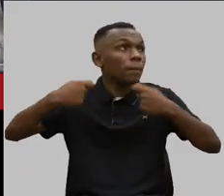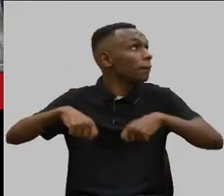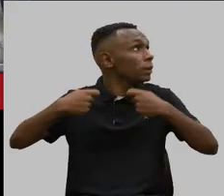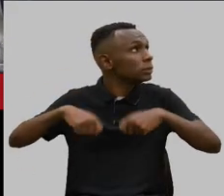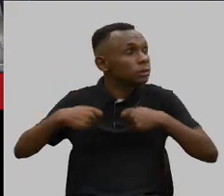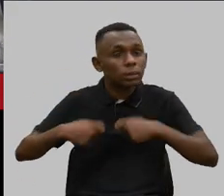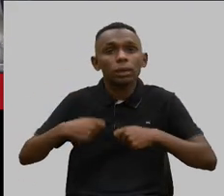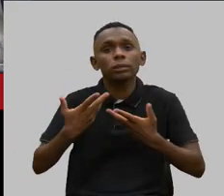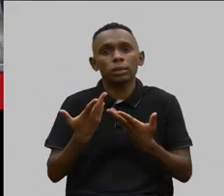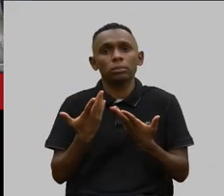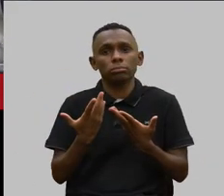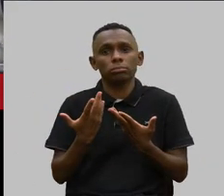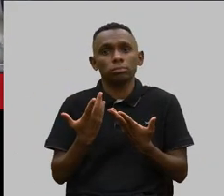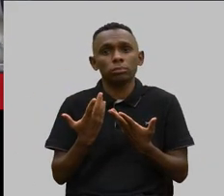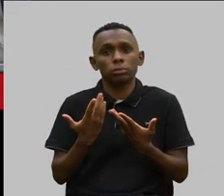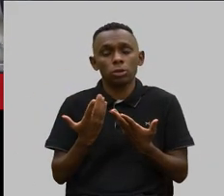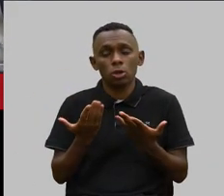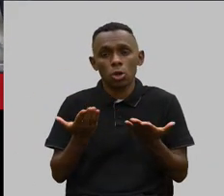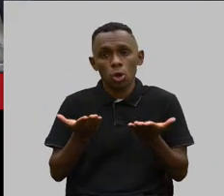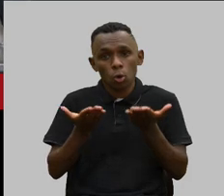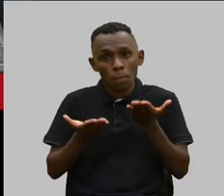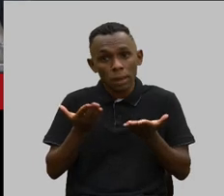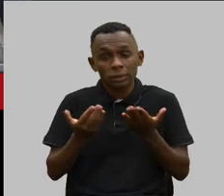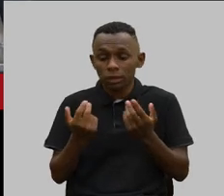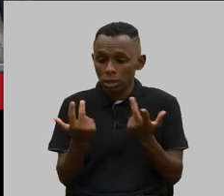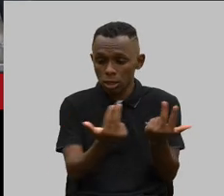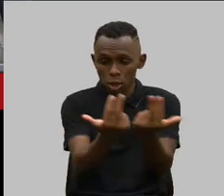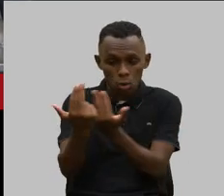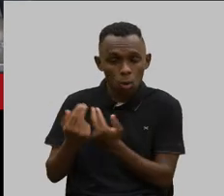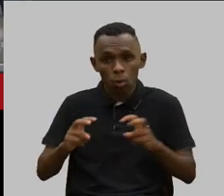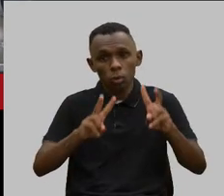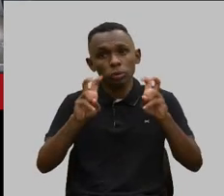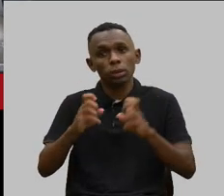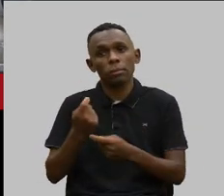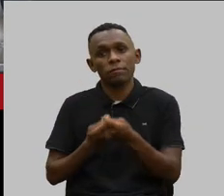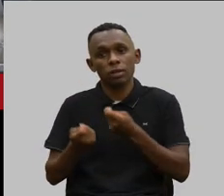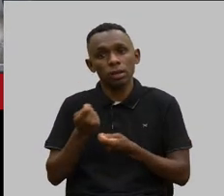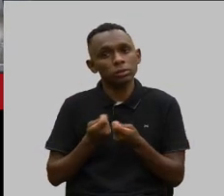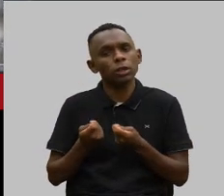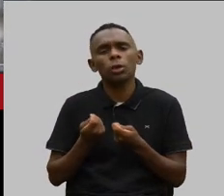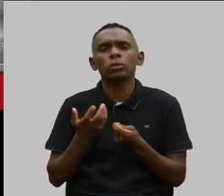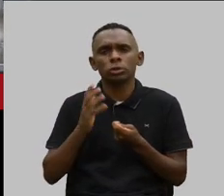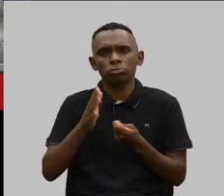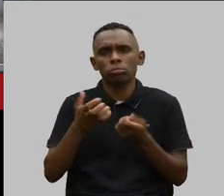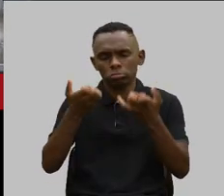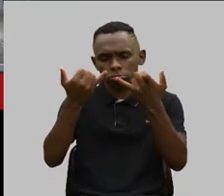sopesada igualmente à questão financeira. Como dito,